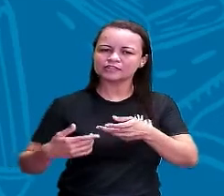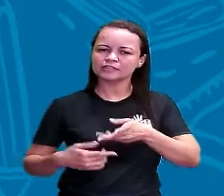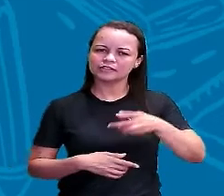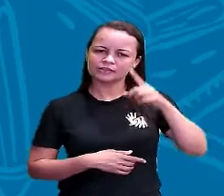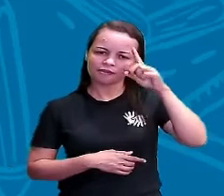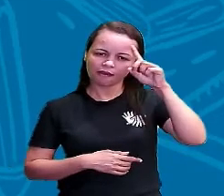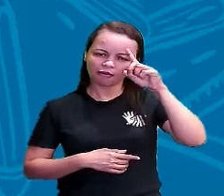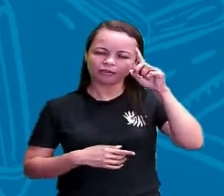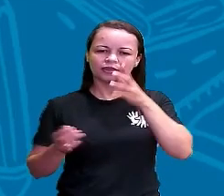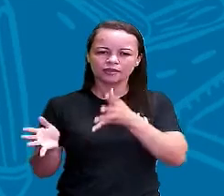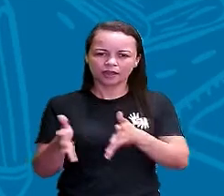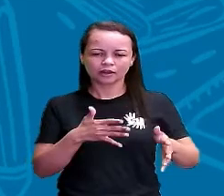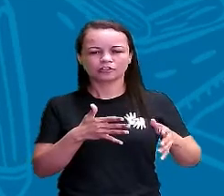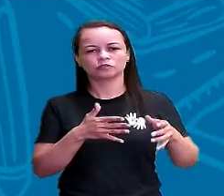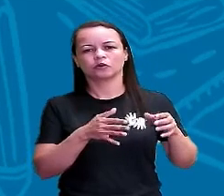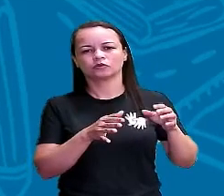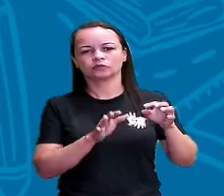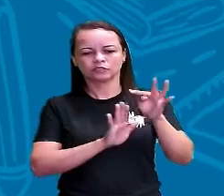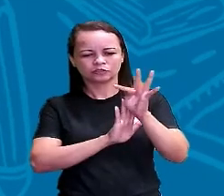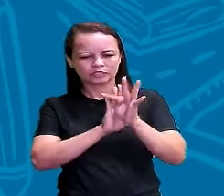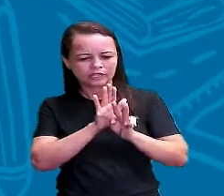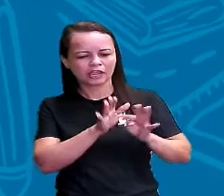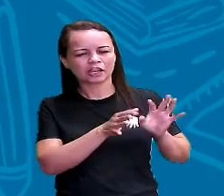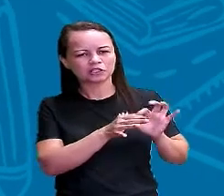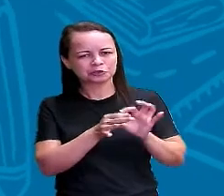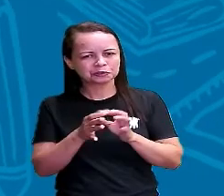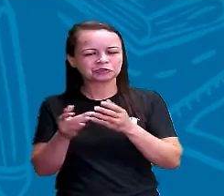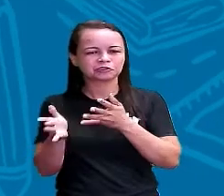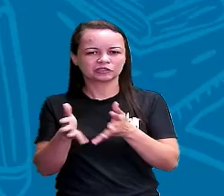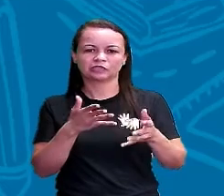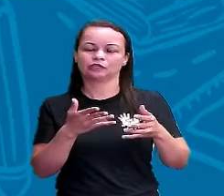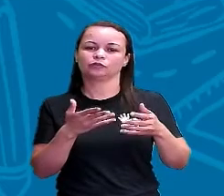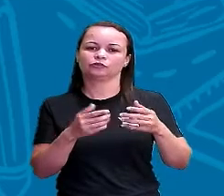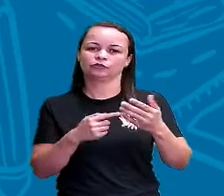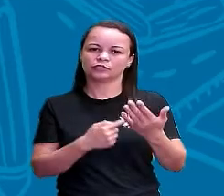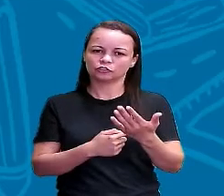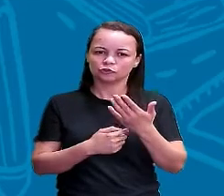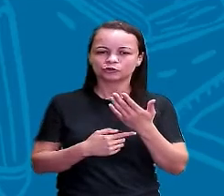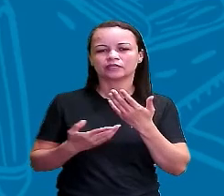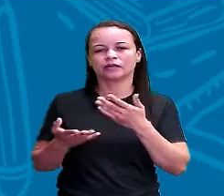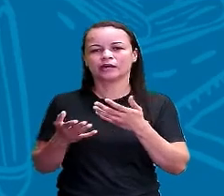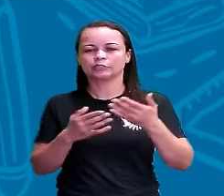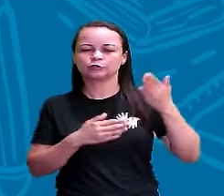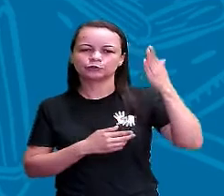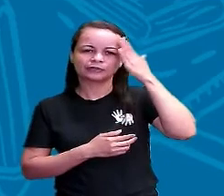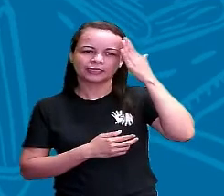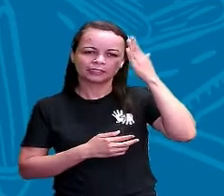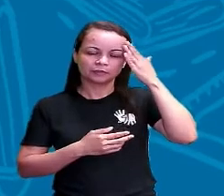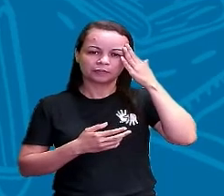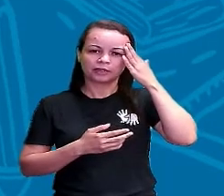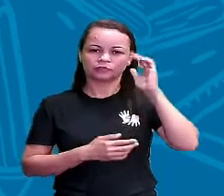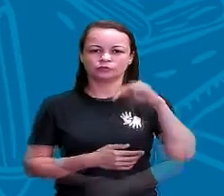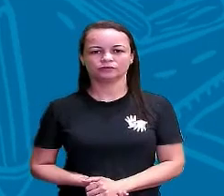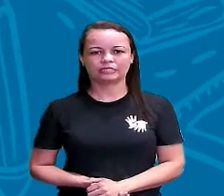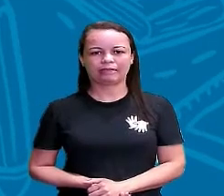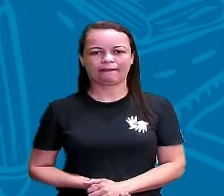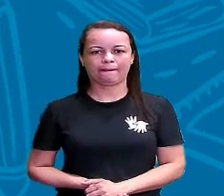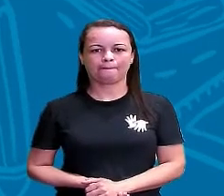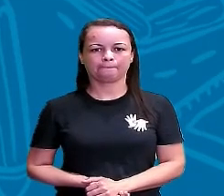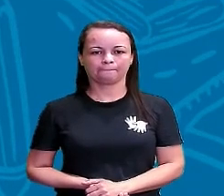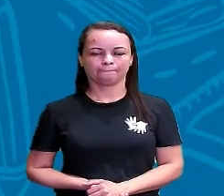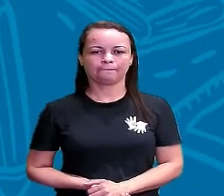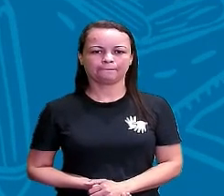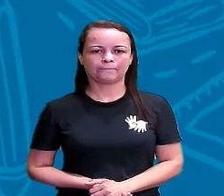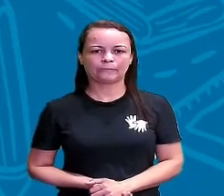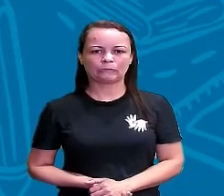nossas produções textuais, também aí nos ajudando nas interpretações do dia a dia. Então vamos revisar um pouco. Então vamos